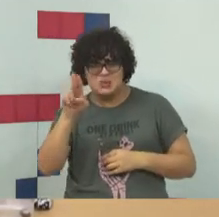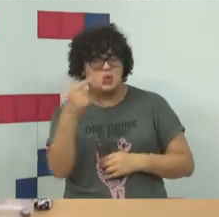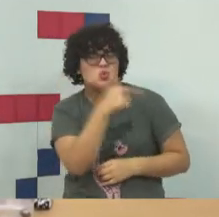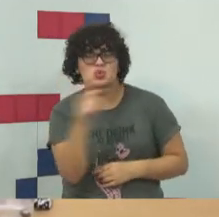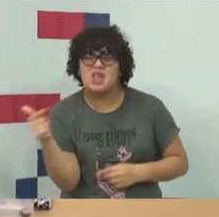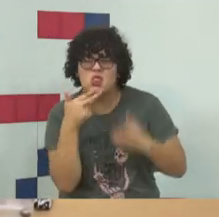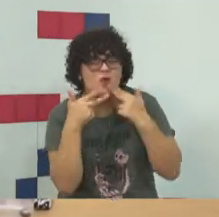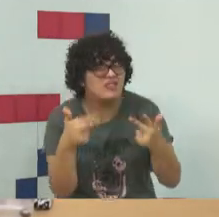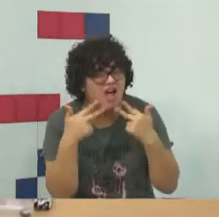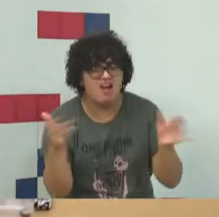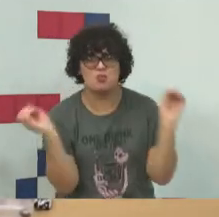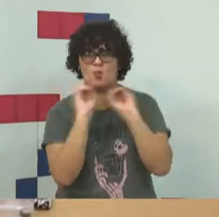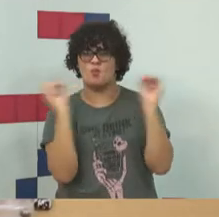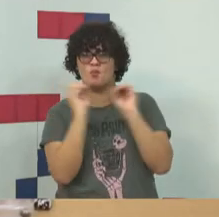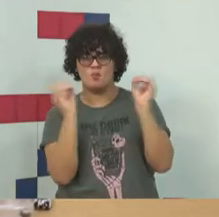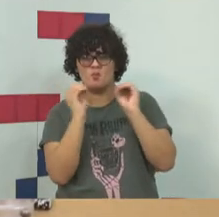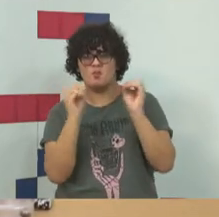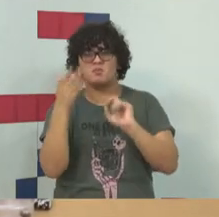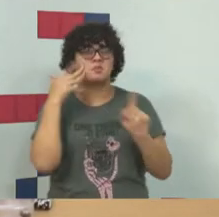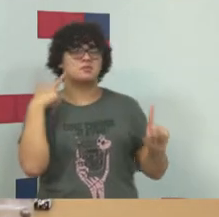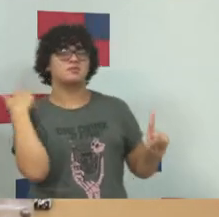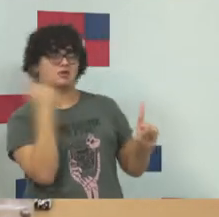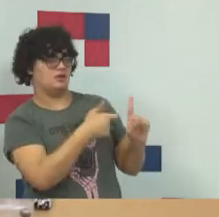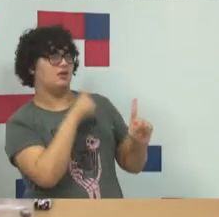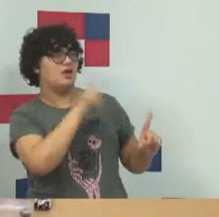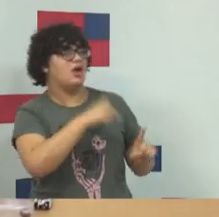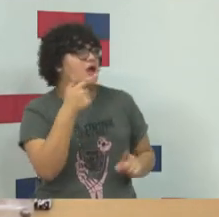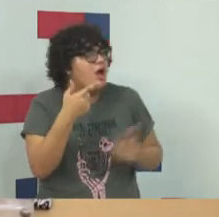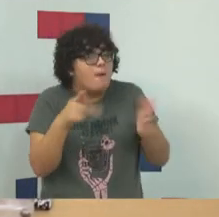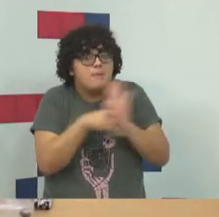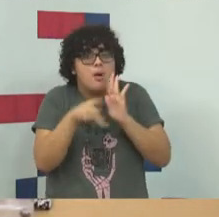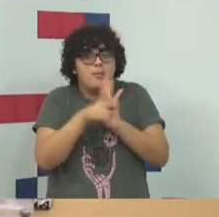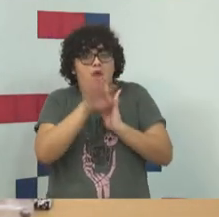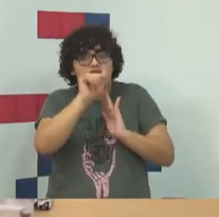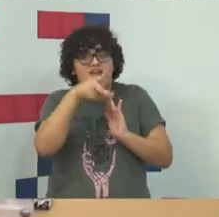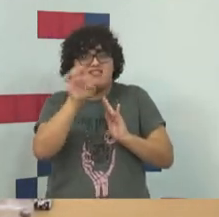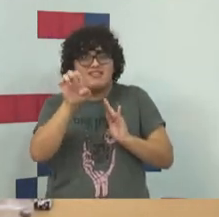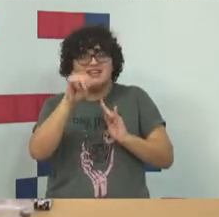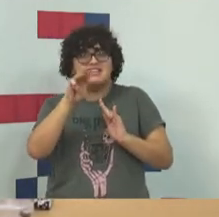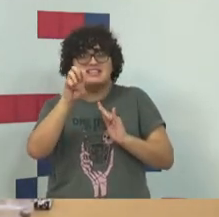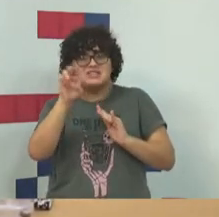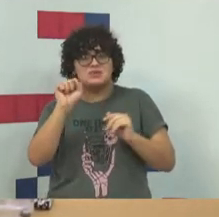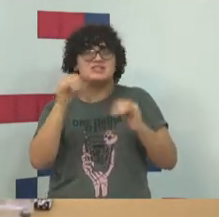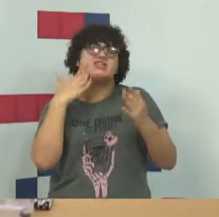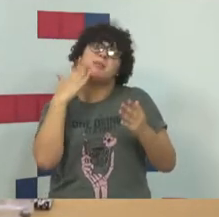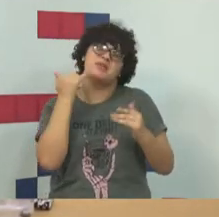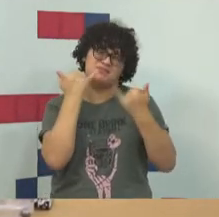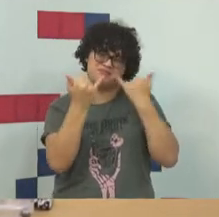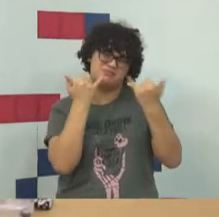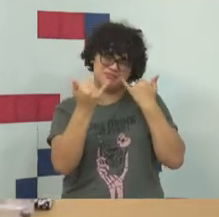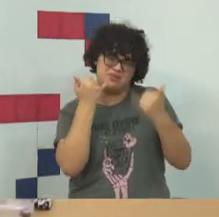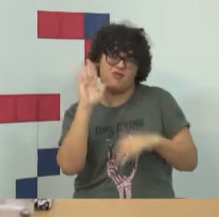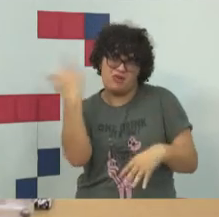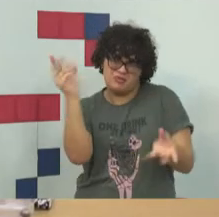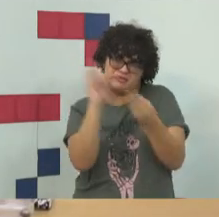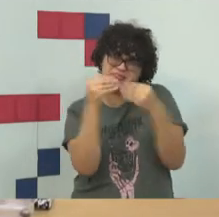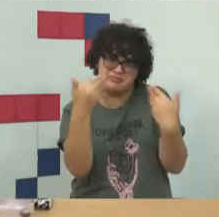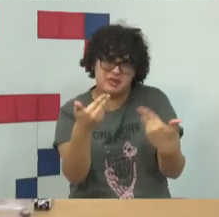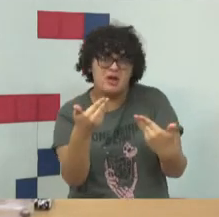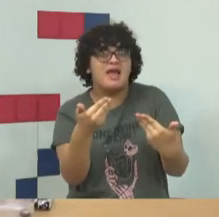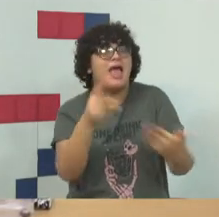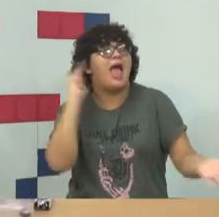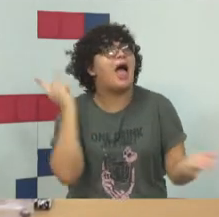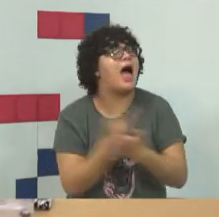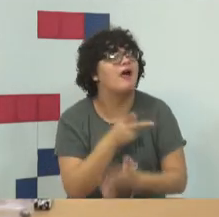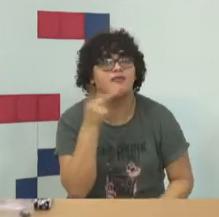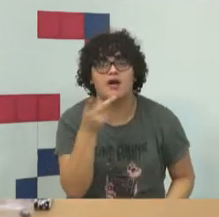novidade. Na minha época, quem matou Odete Reutemann da novela era fake news. Só que a gente não chamava de fake news. Aliás, está errado chamar de